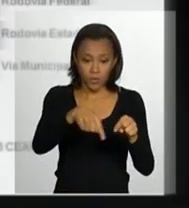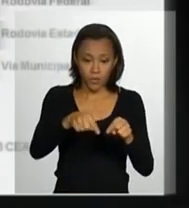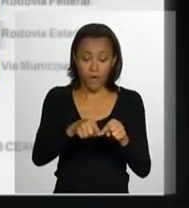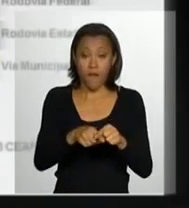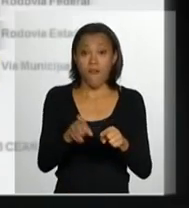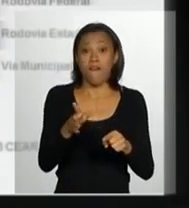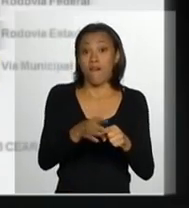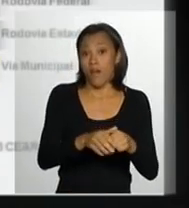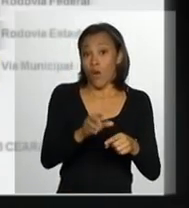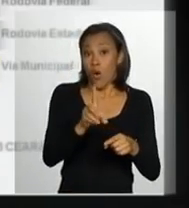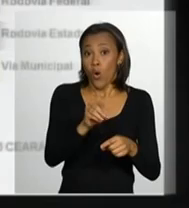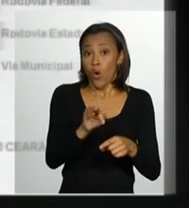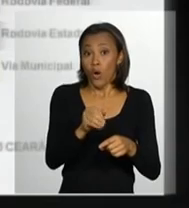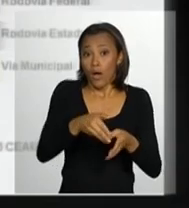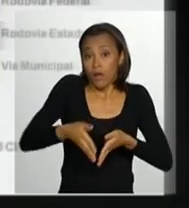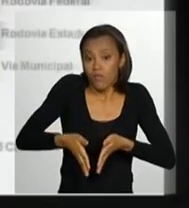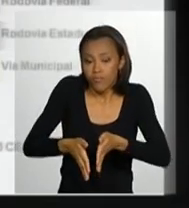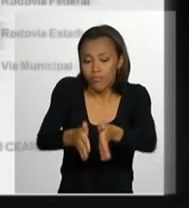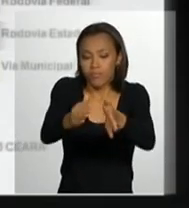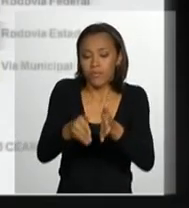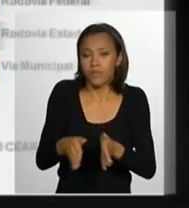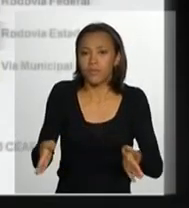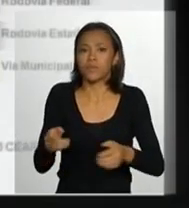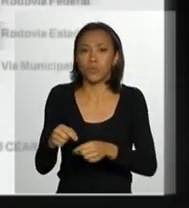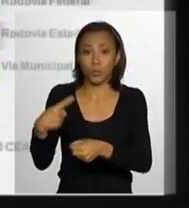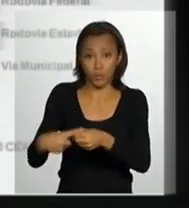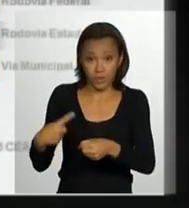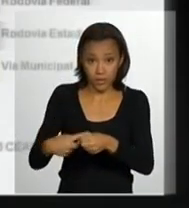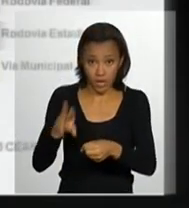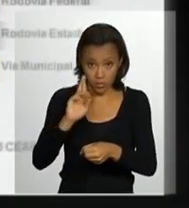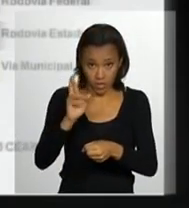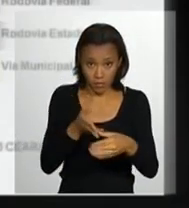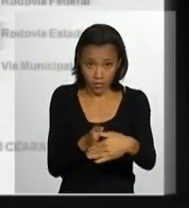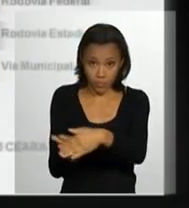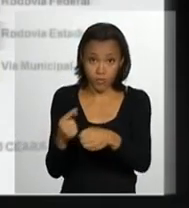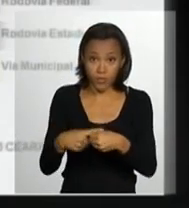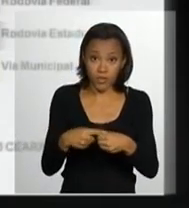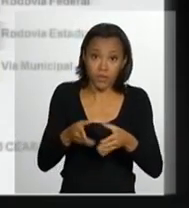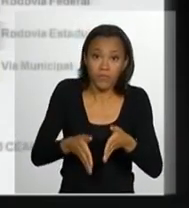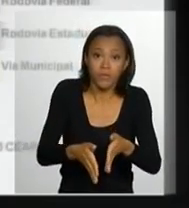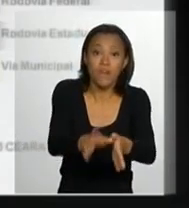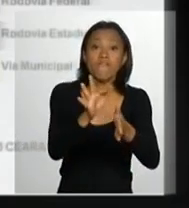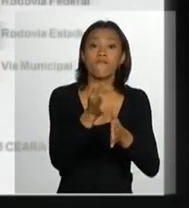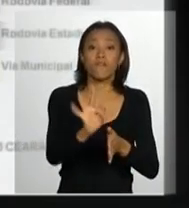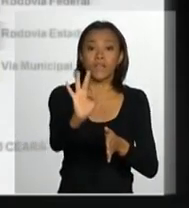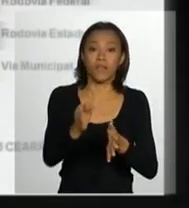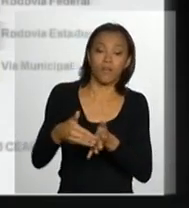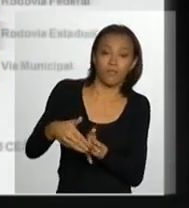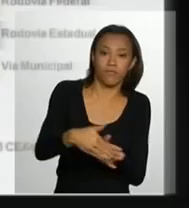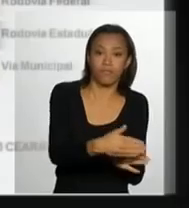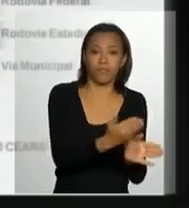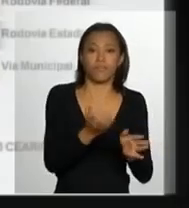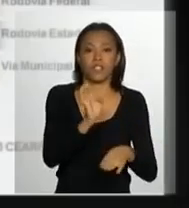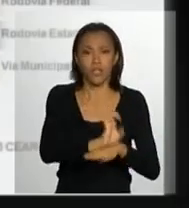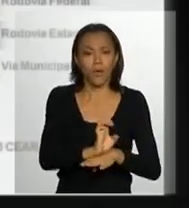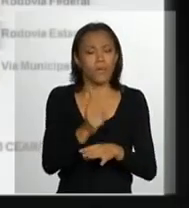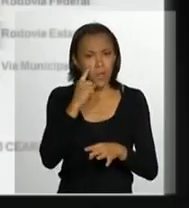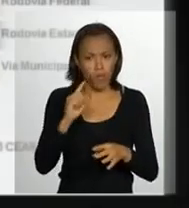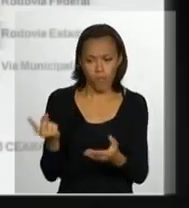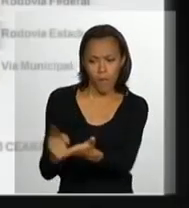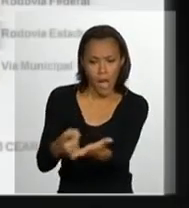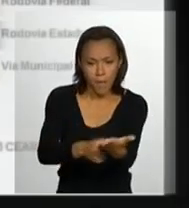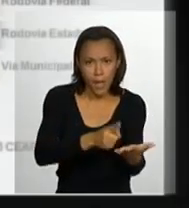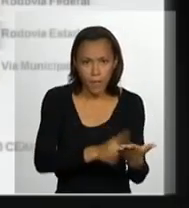com a rodovia estadual e com a via municipal. Nesses pontos, a partir de situações estratégicas definidas pelos órgãos,